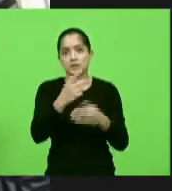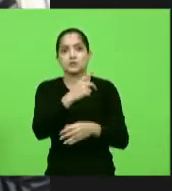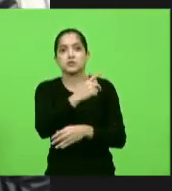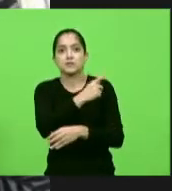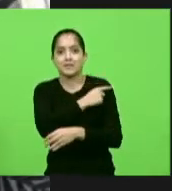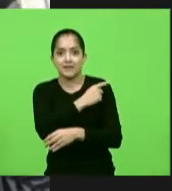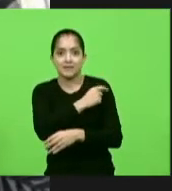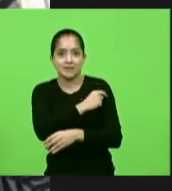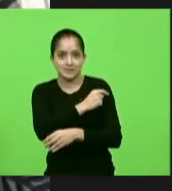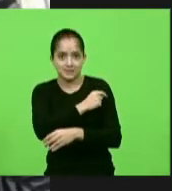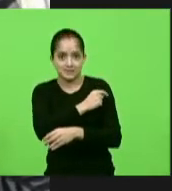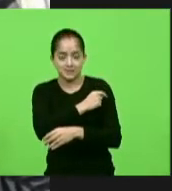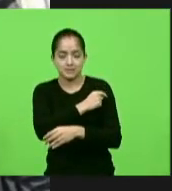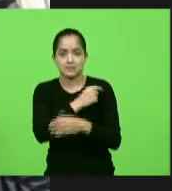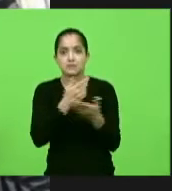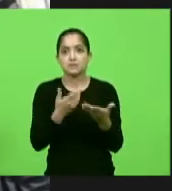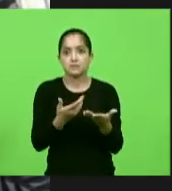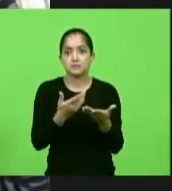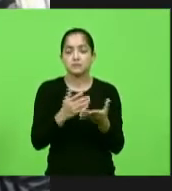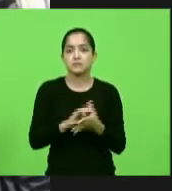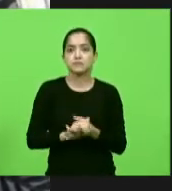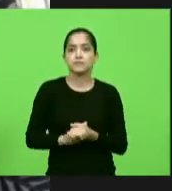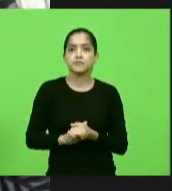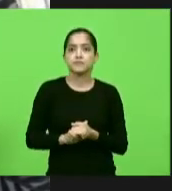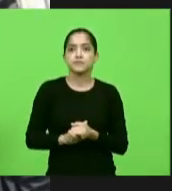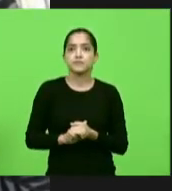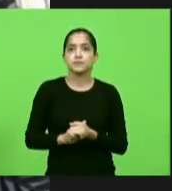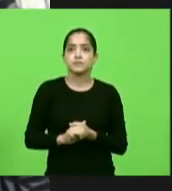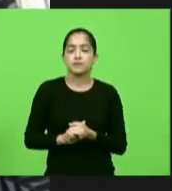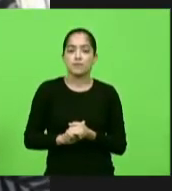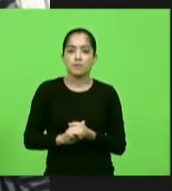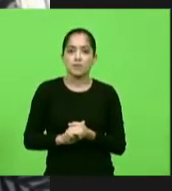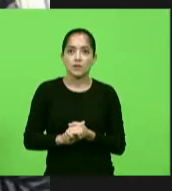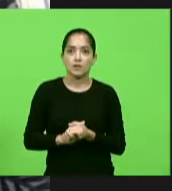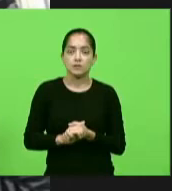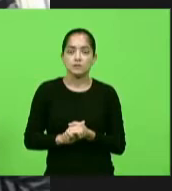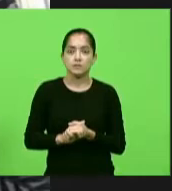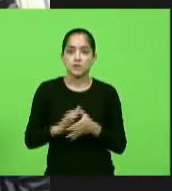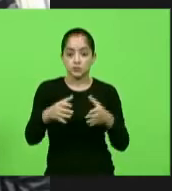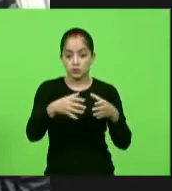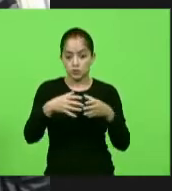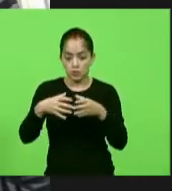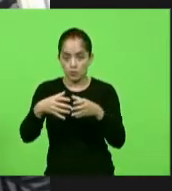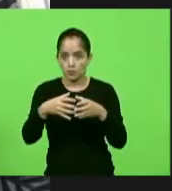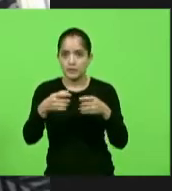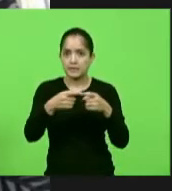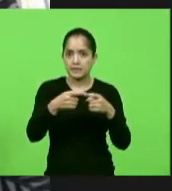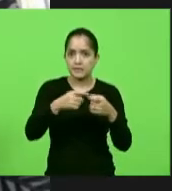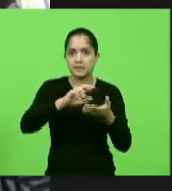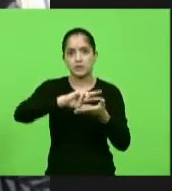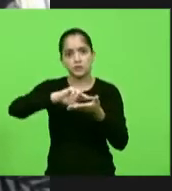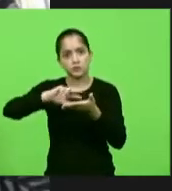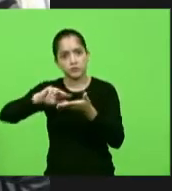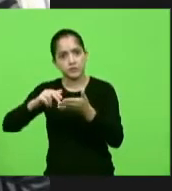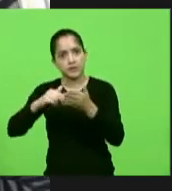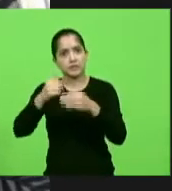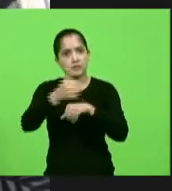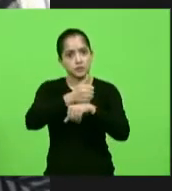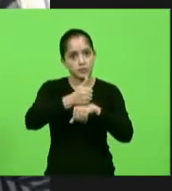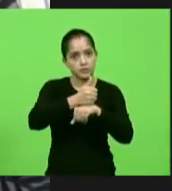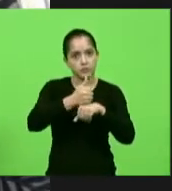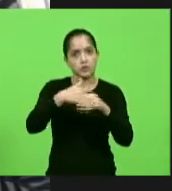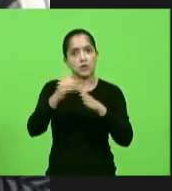vacinação os integrantes do corpo clínico de todas as comunidades terapêuticas. Como disse,